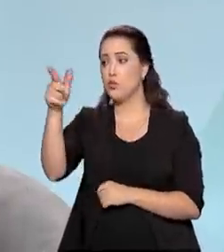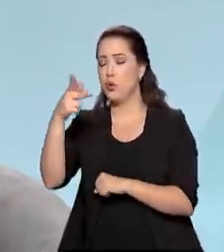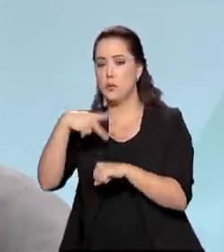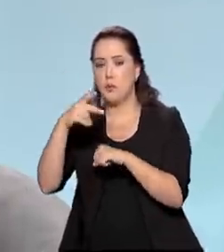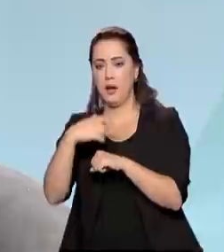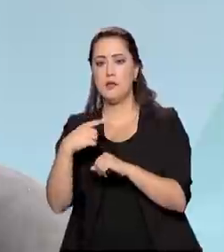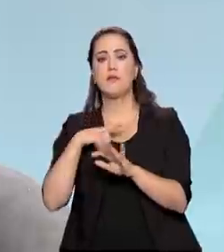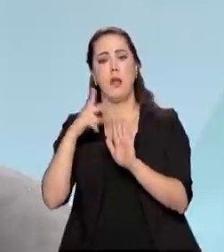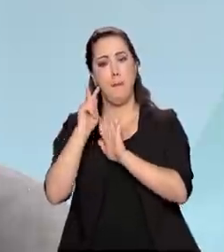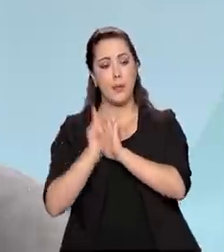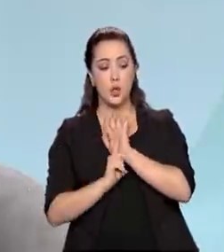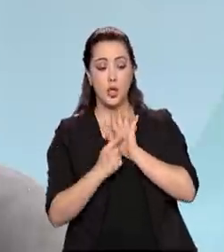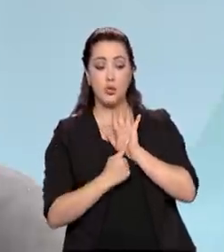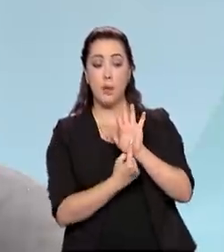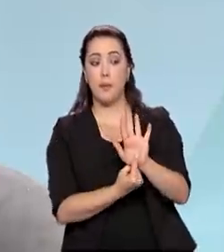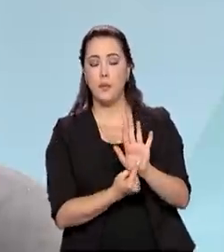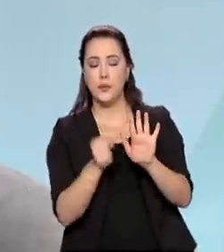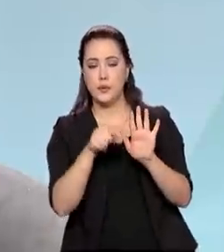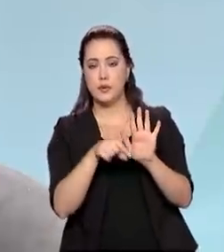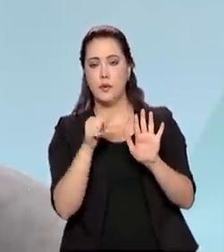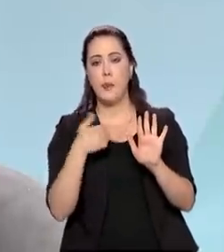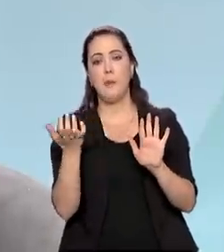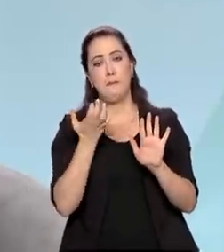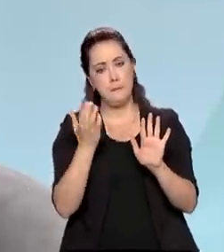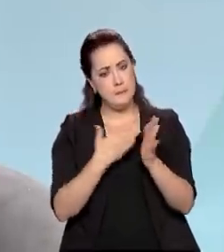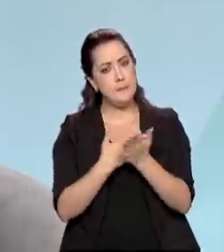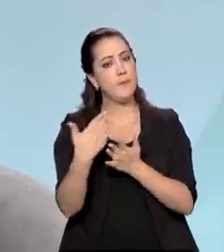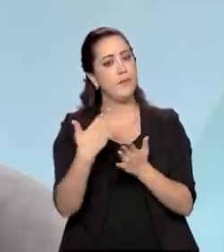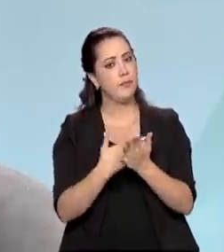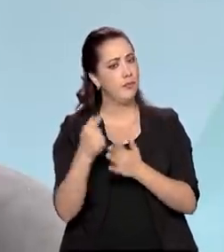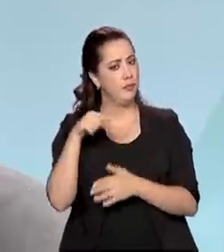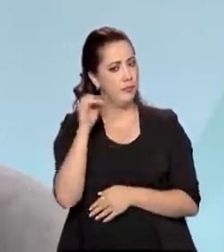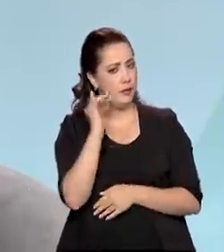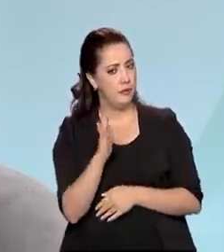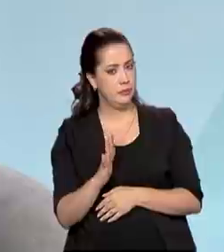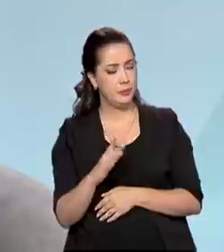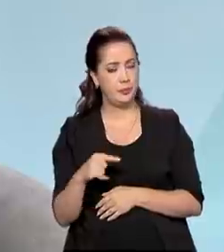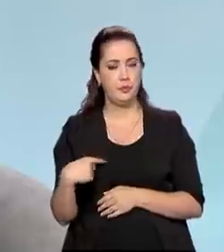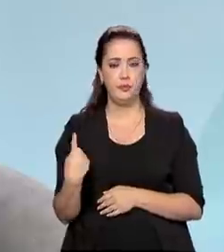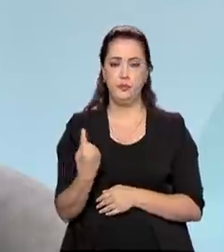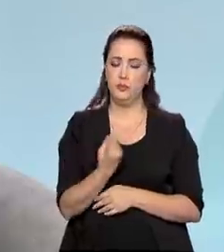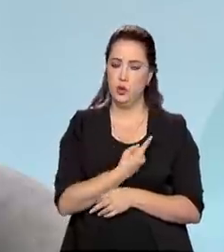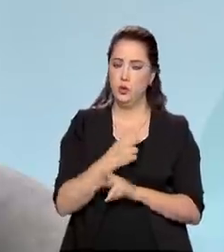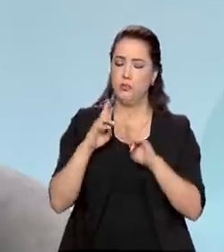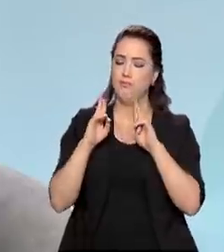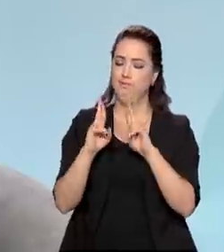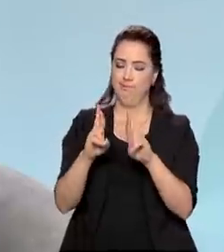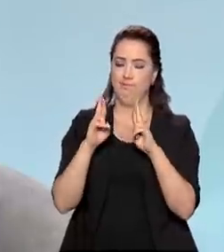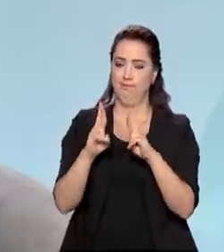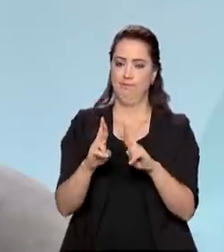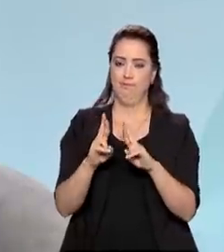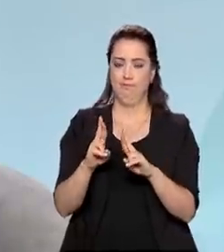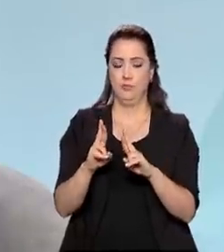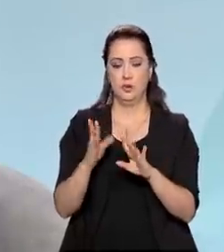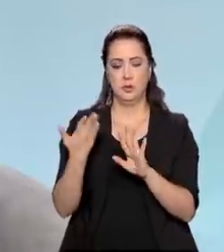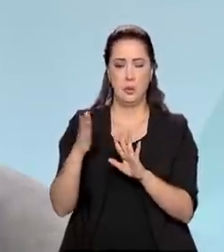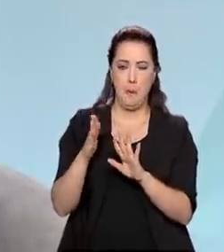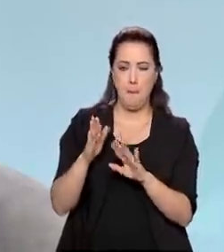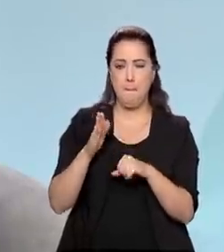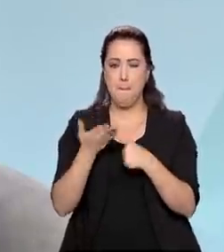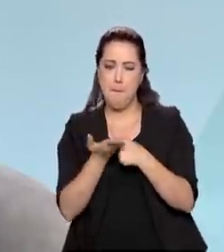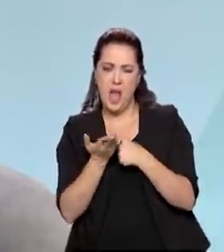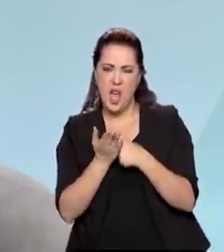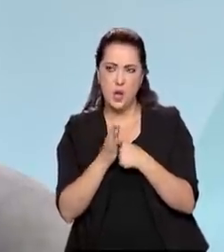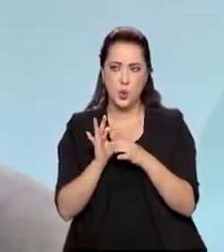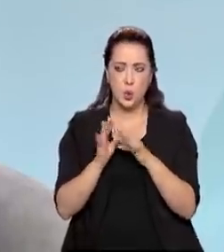estão com projetos aqui no Brasil, querendo implantar projetos no Brasil. E esperamos que, no médio prazo,